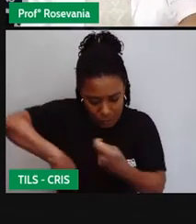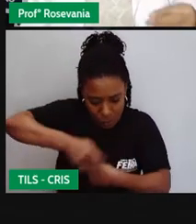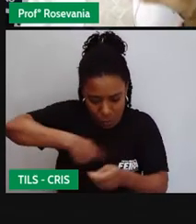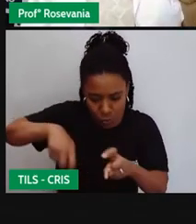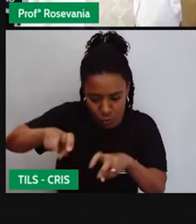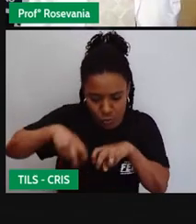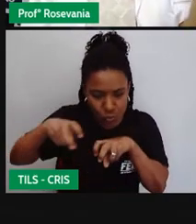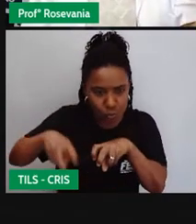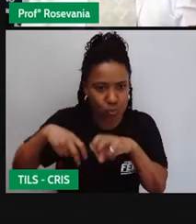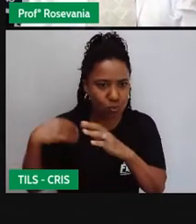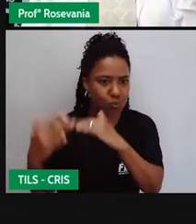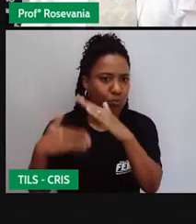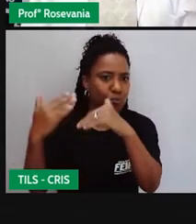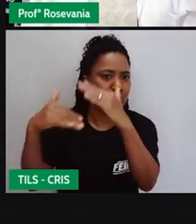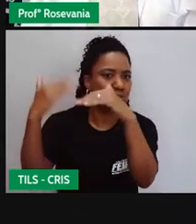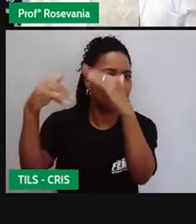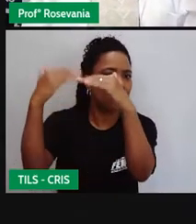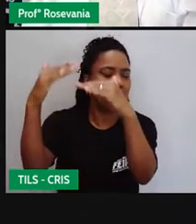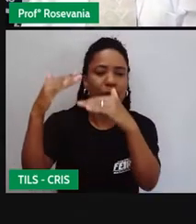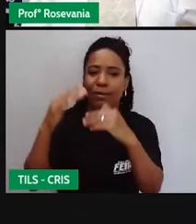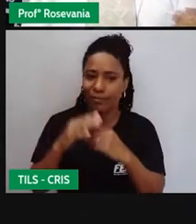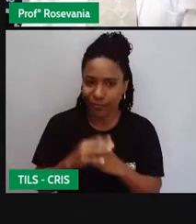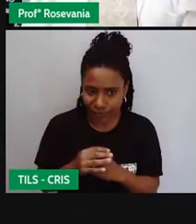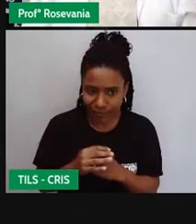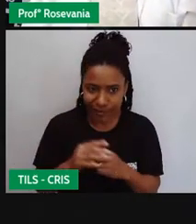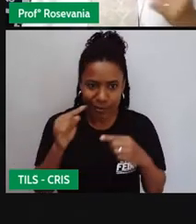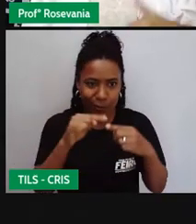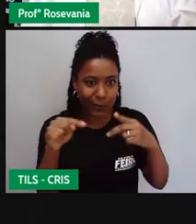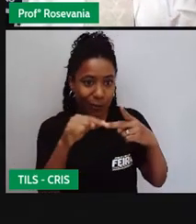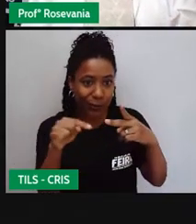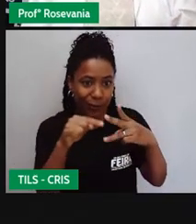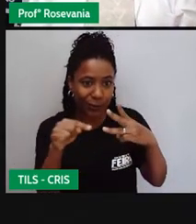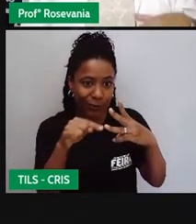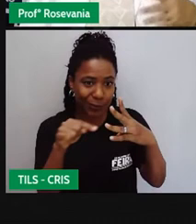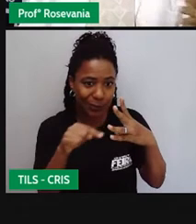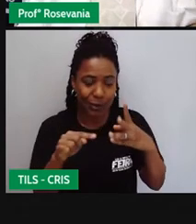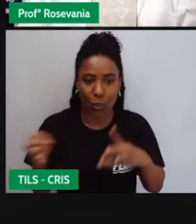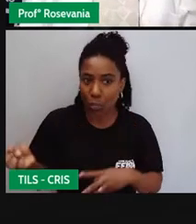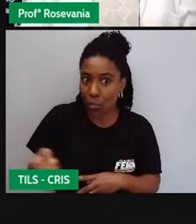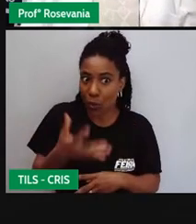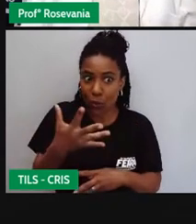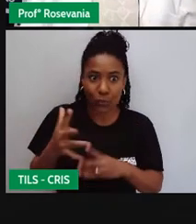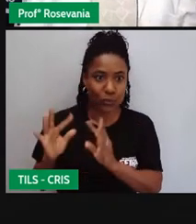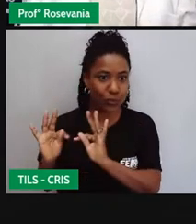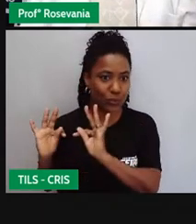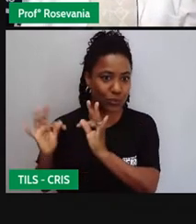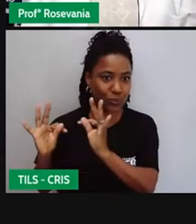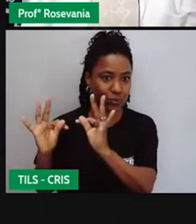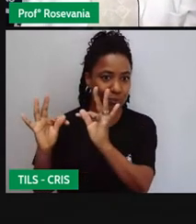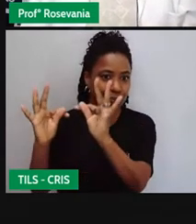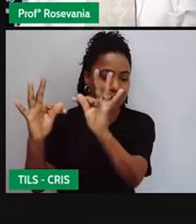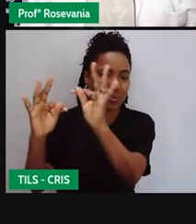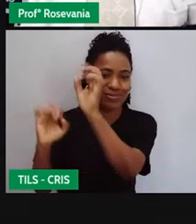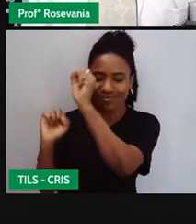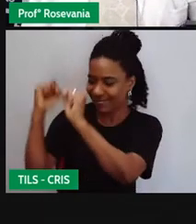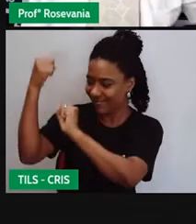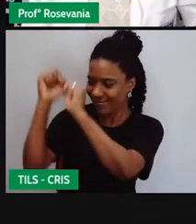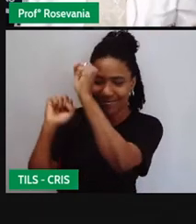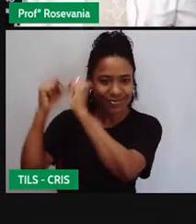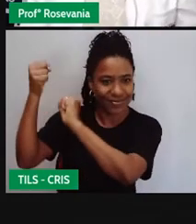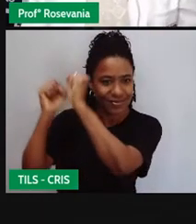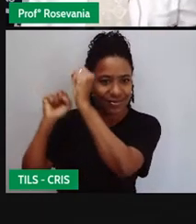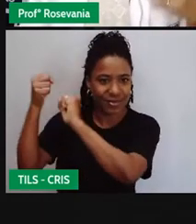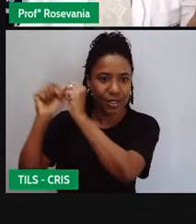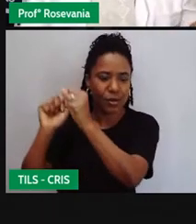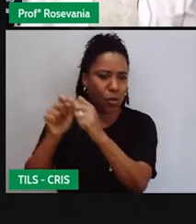buscar o que tinha de novo ali. Então, o domínio das máquinas no mercado agrícola, ele foi, digamos